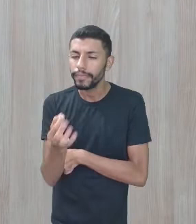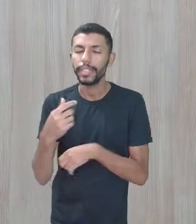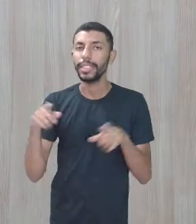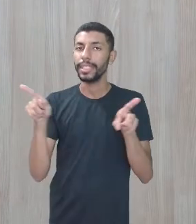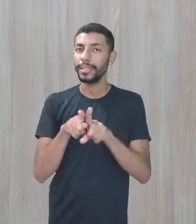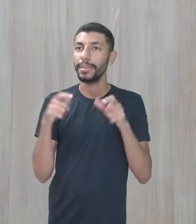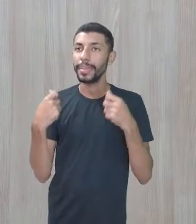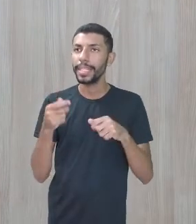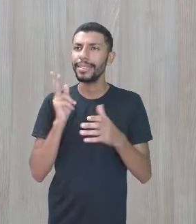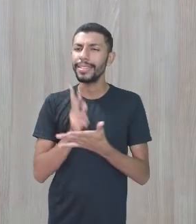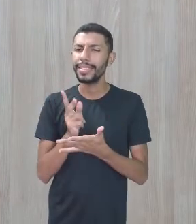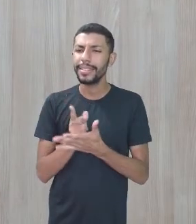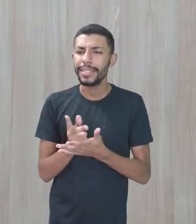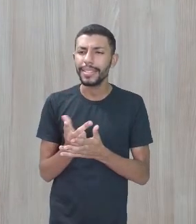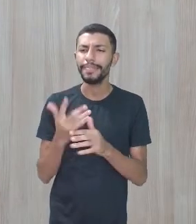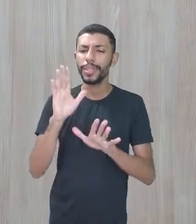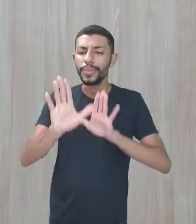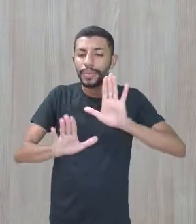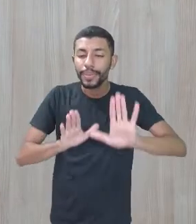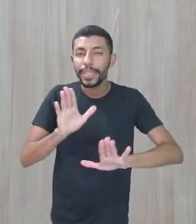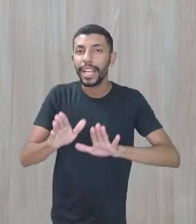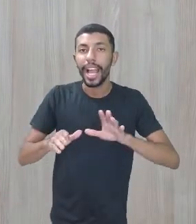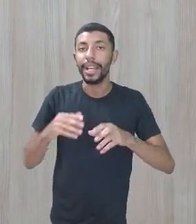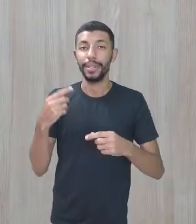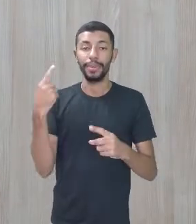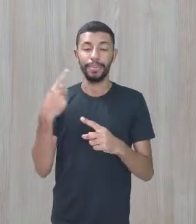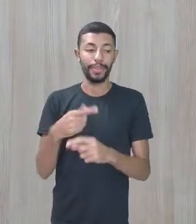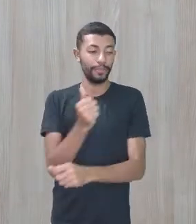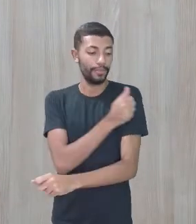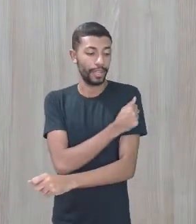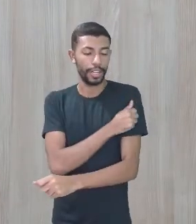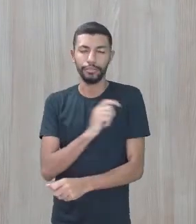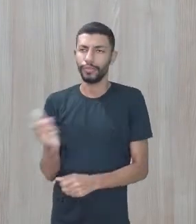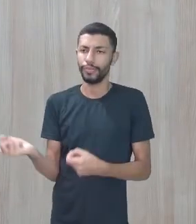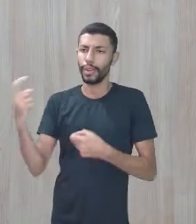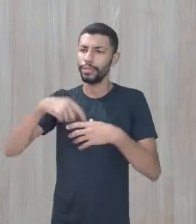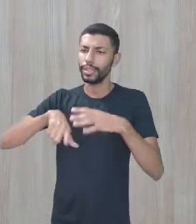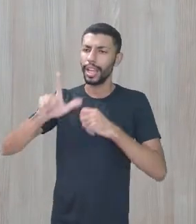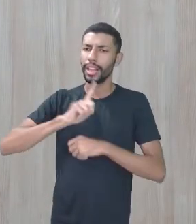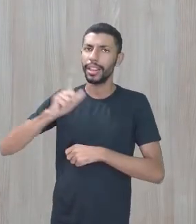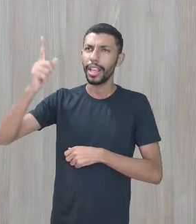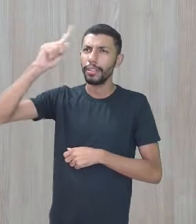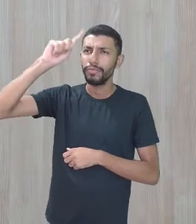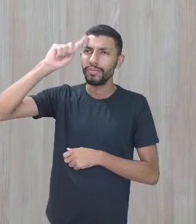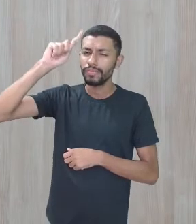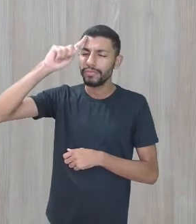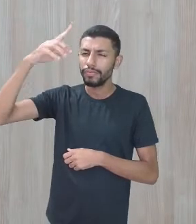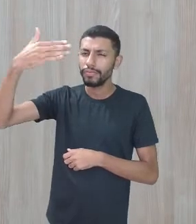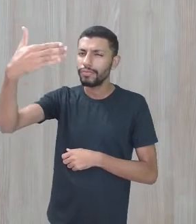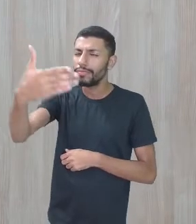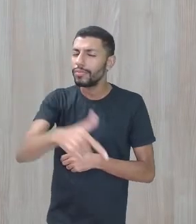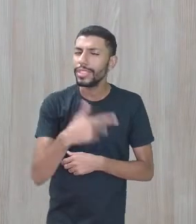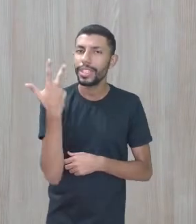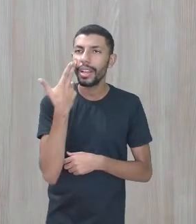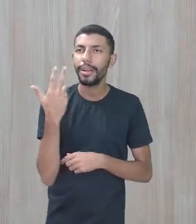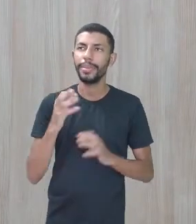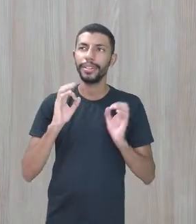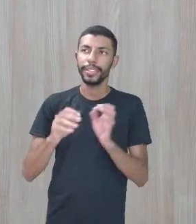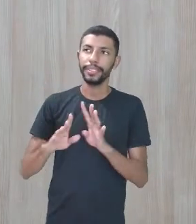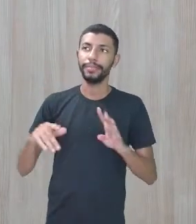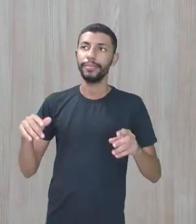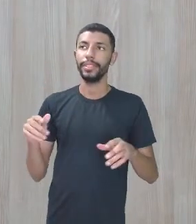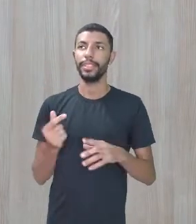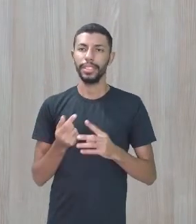estar amparando para que esse estudante volte à sua rotina pós-pandemia, que todas as